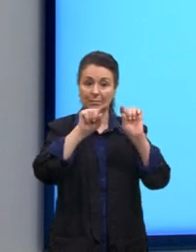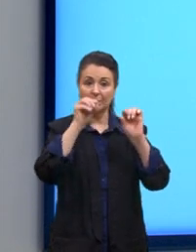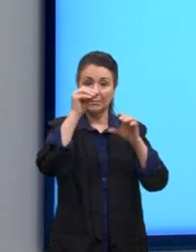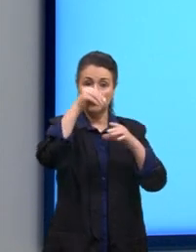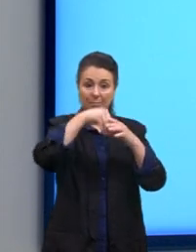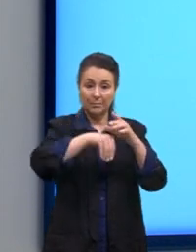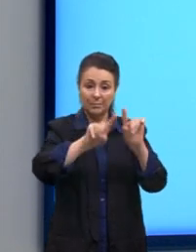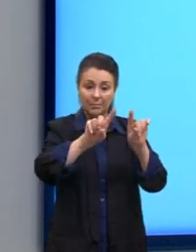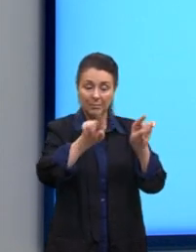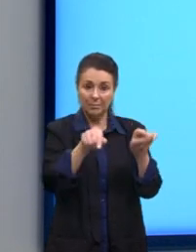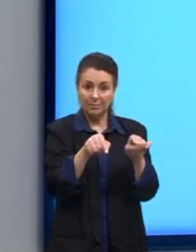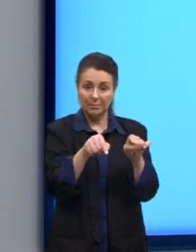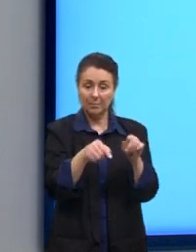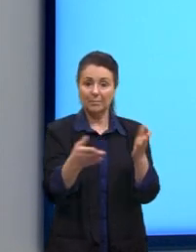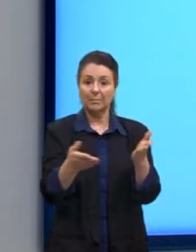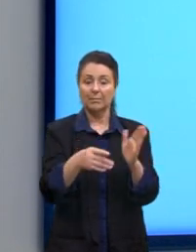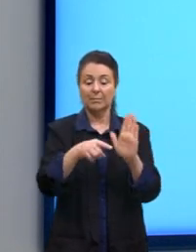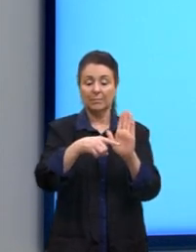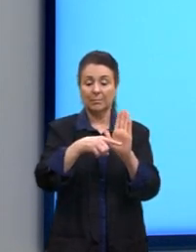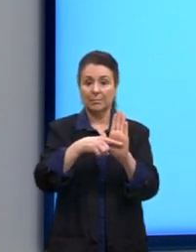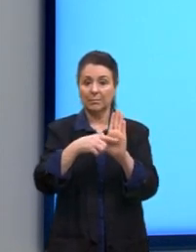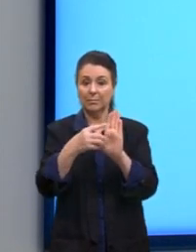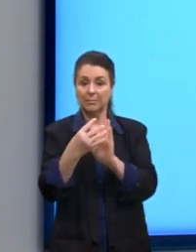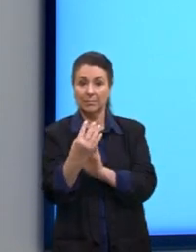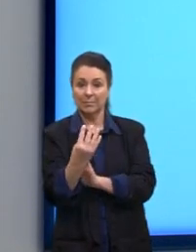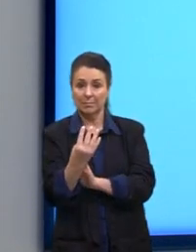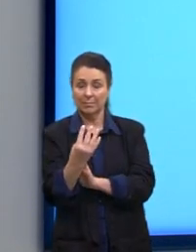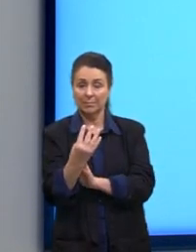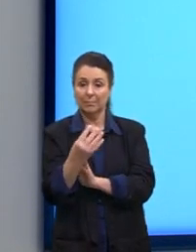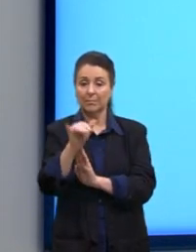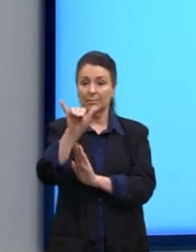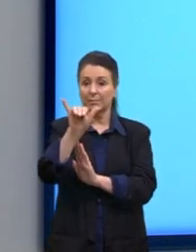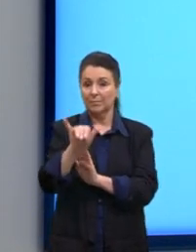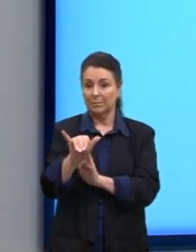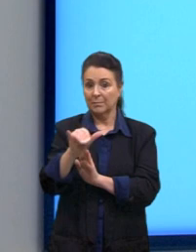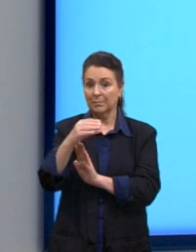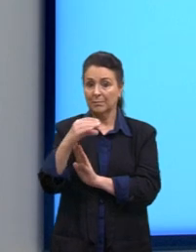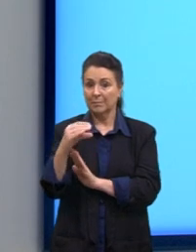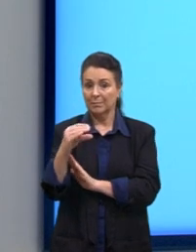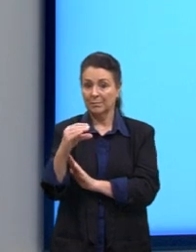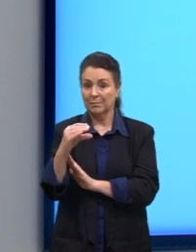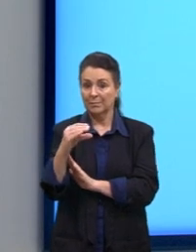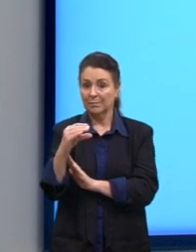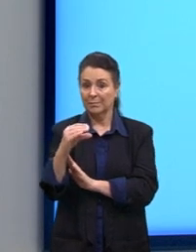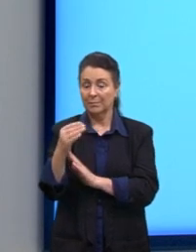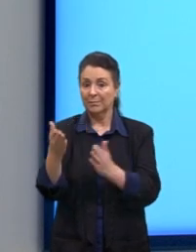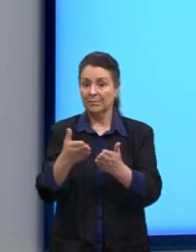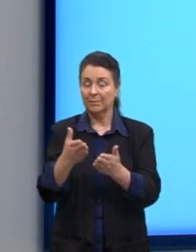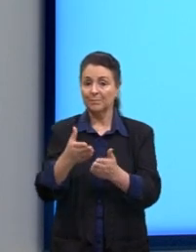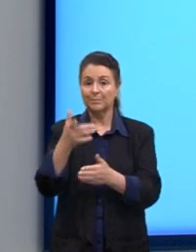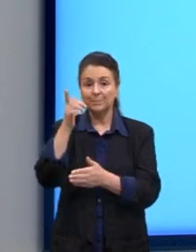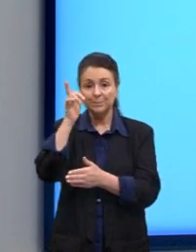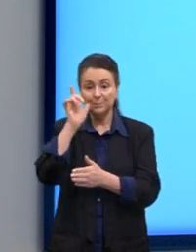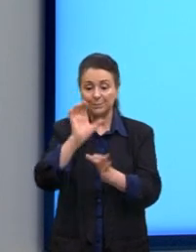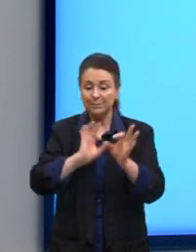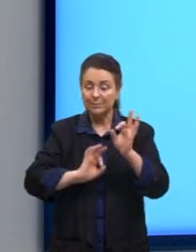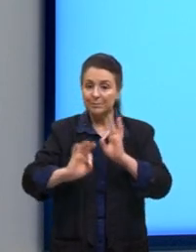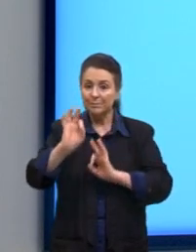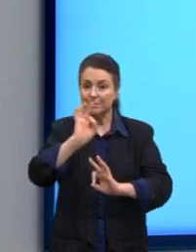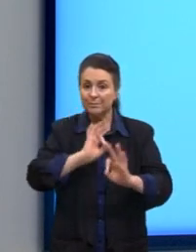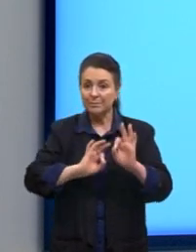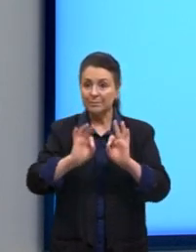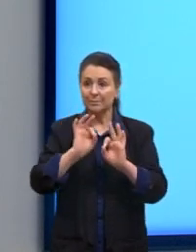Agora sim, o menos 4, ele vai trazer o yc. E aí, nós conseguimos montar o